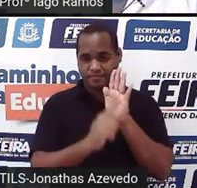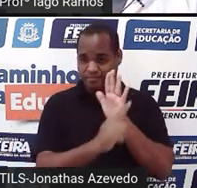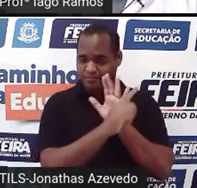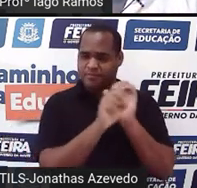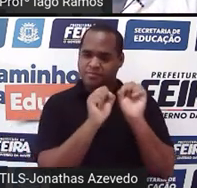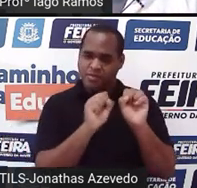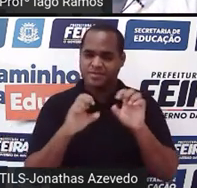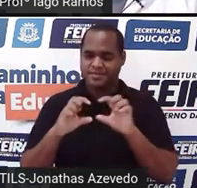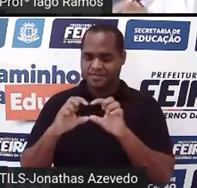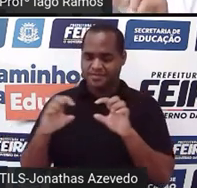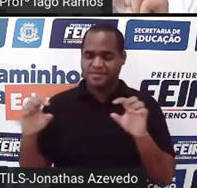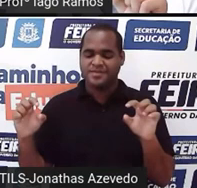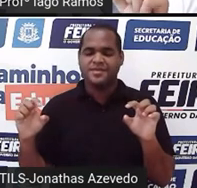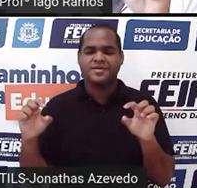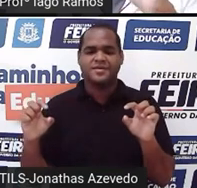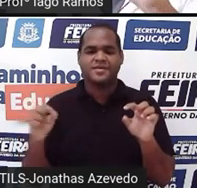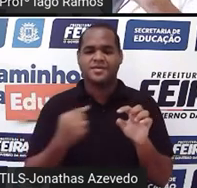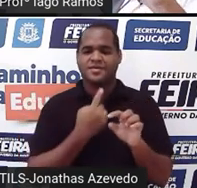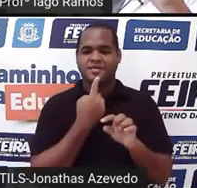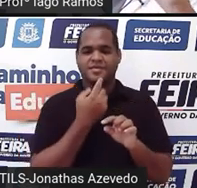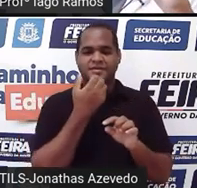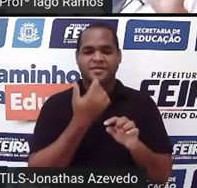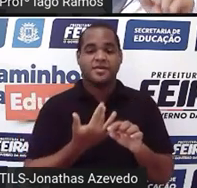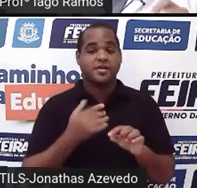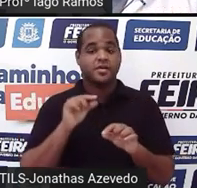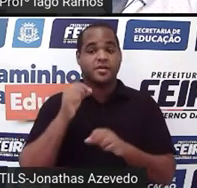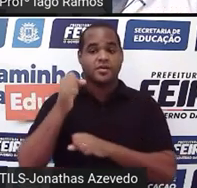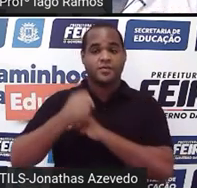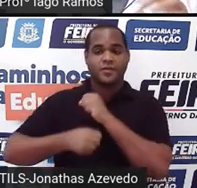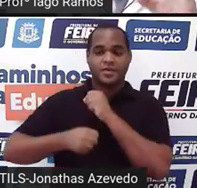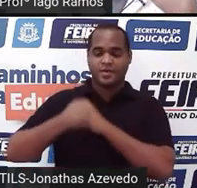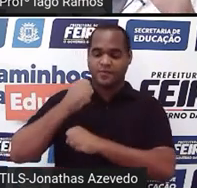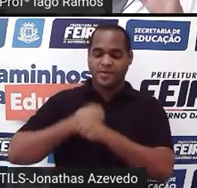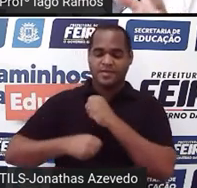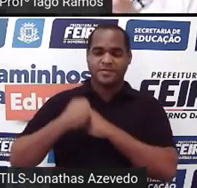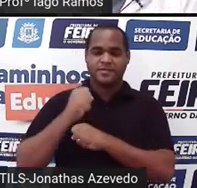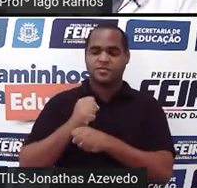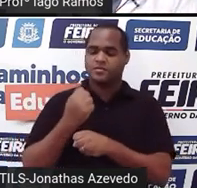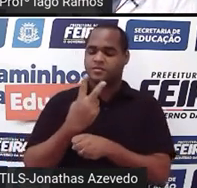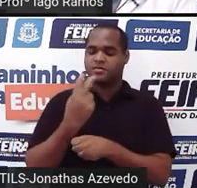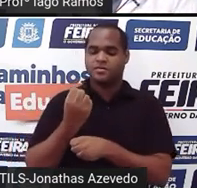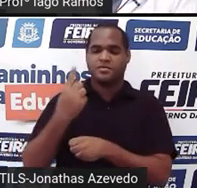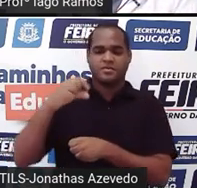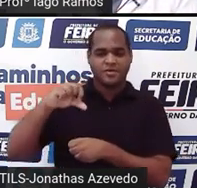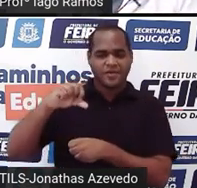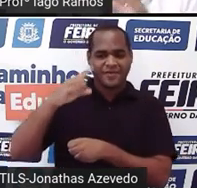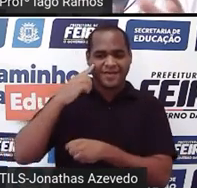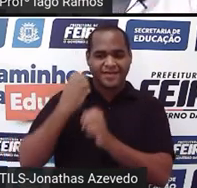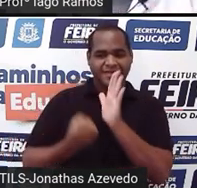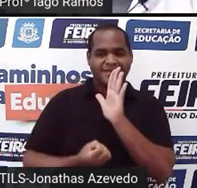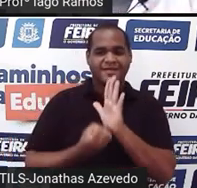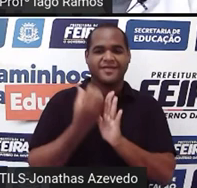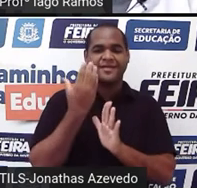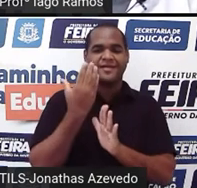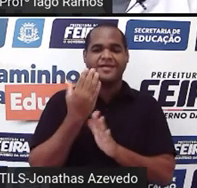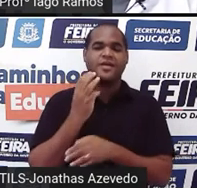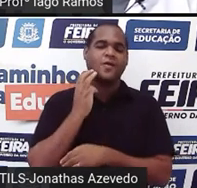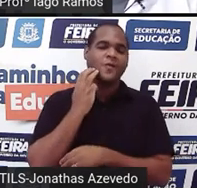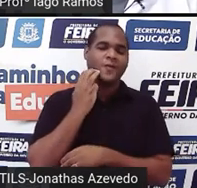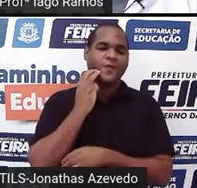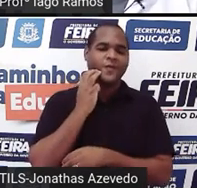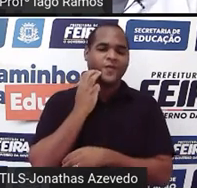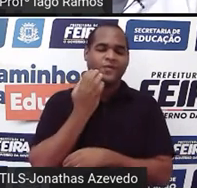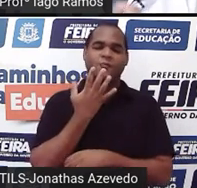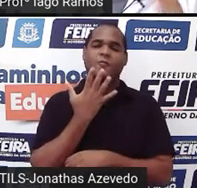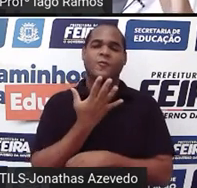legenda para dizer ali, o ano de 2019, tudo que aparecer sobre 2019 em rosa, né?